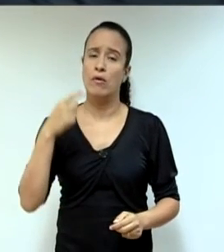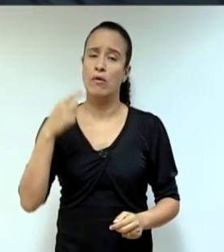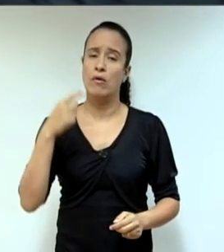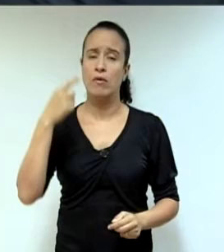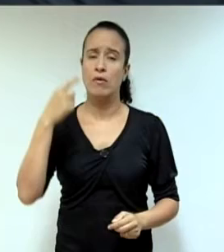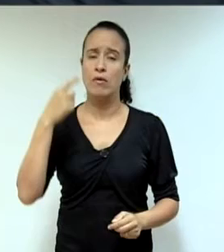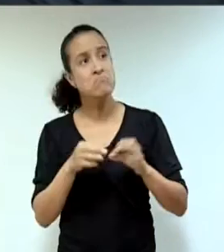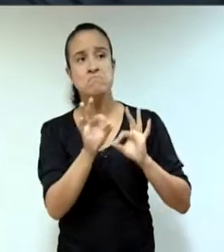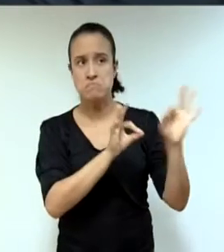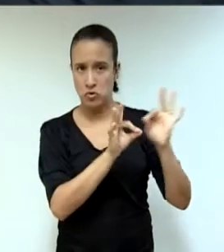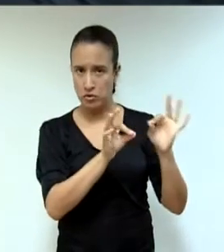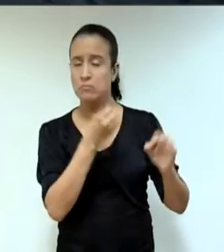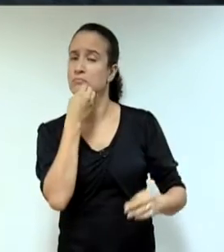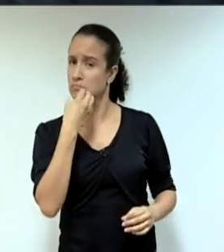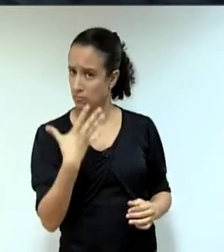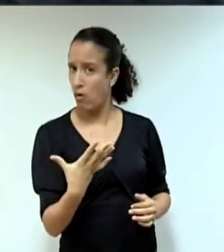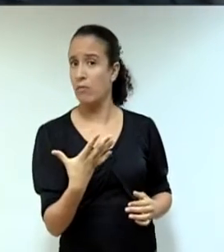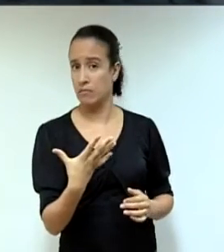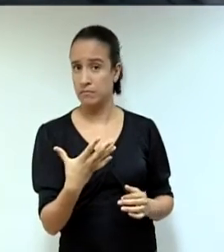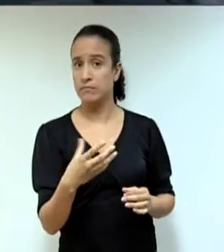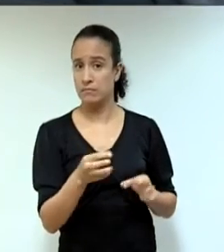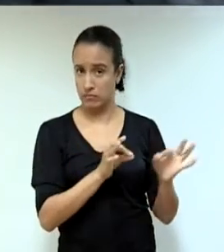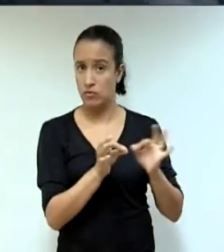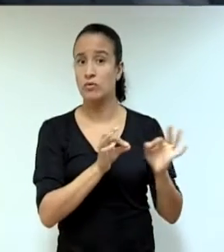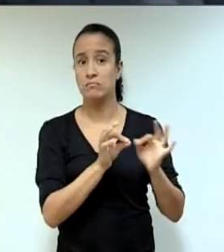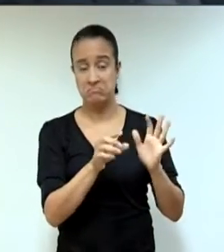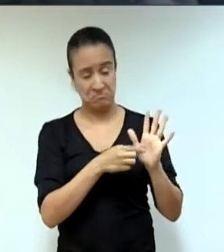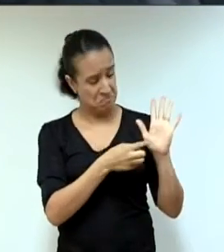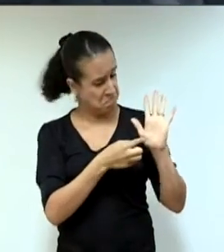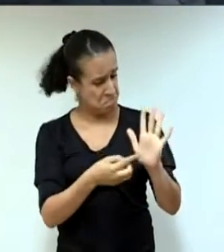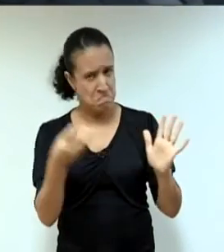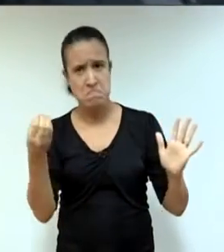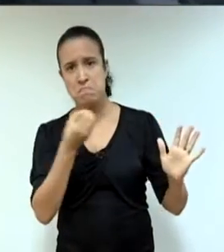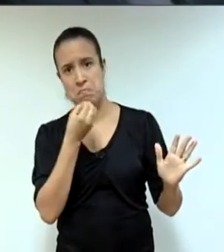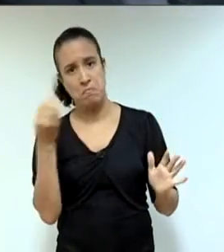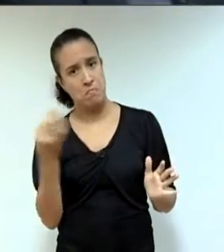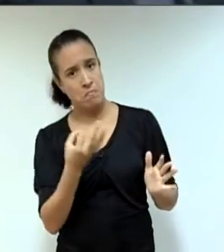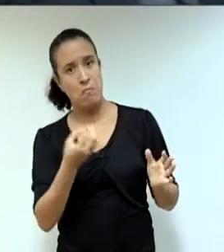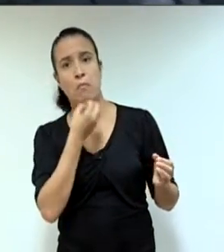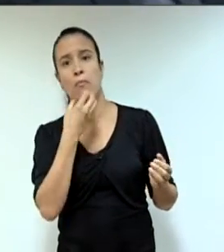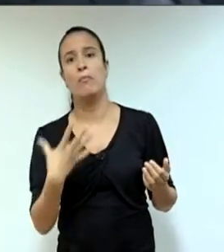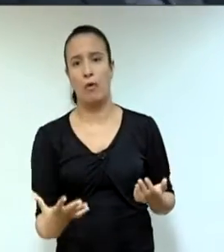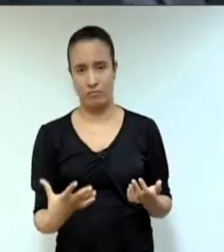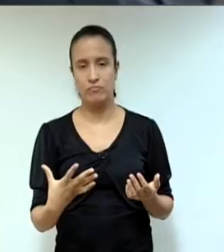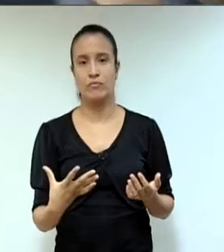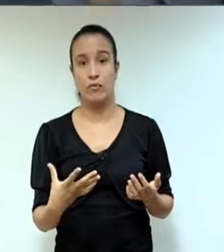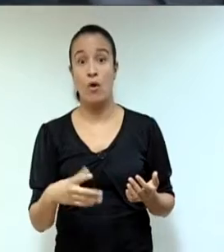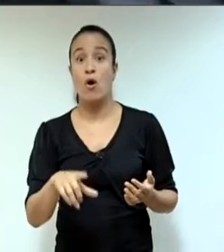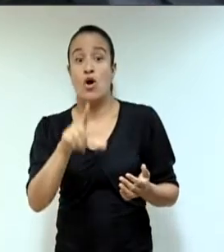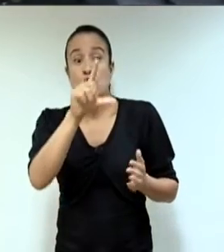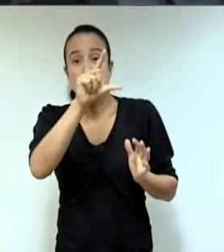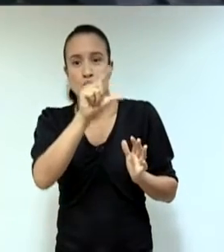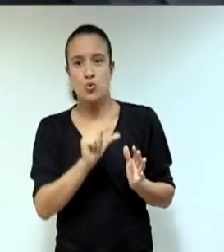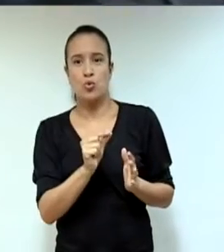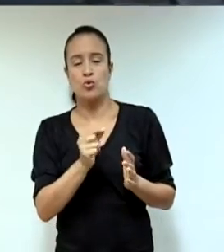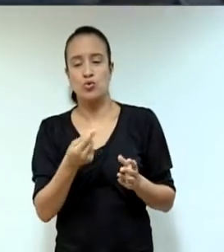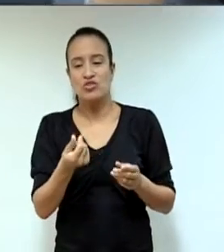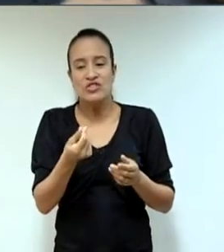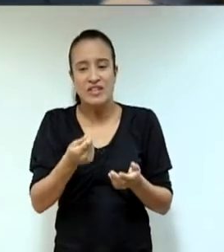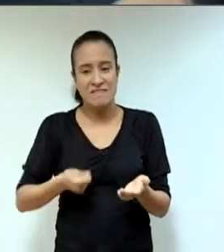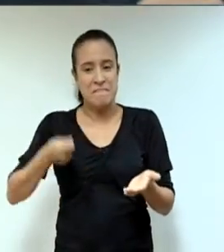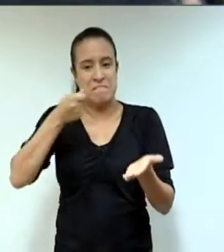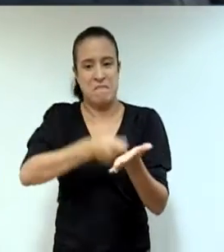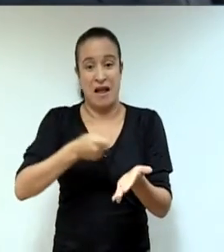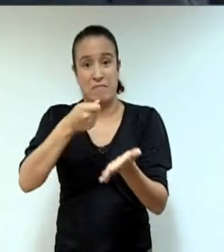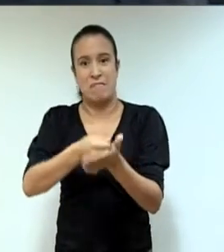muito bom. E eu abro a minha palavra falando, é um projeto excelente. Diminuiu demais o custo com cargos comissionados.